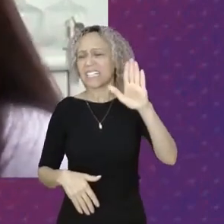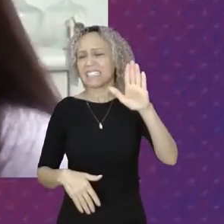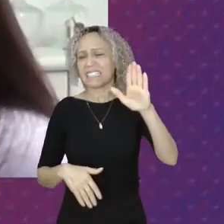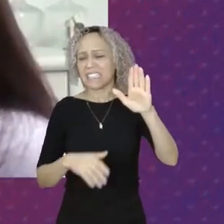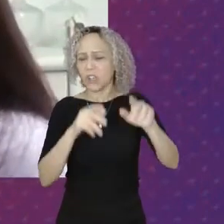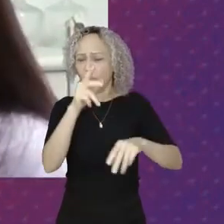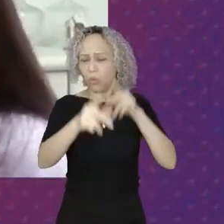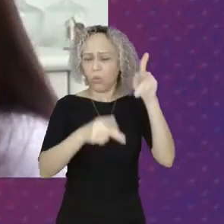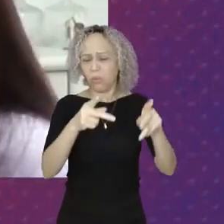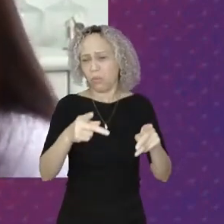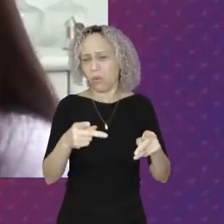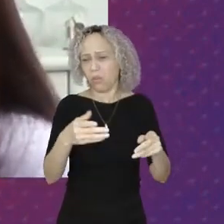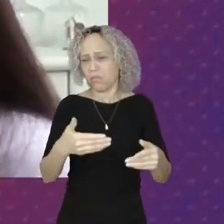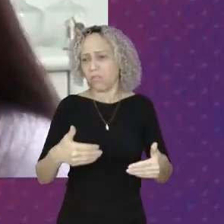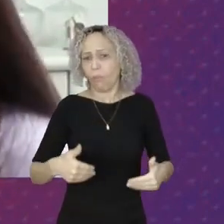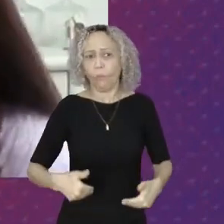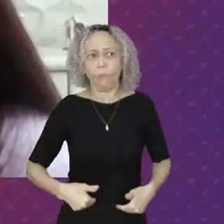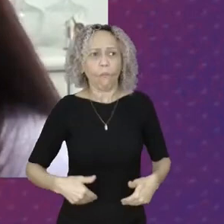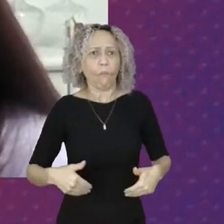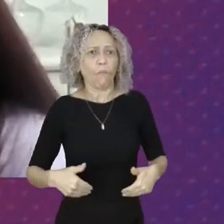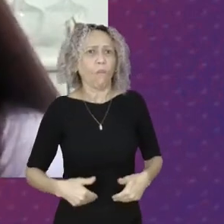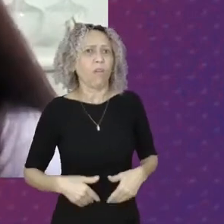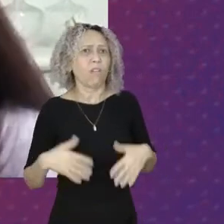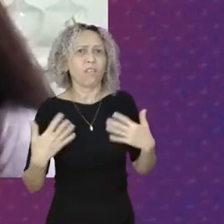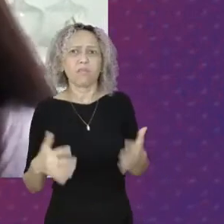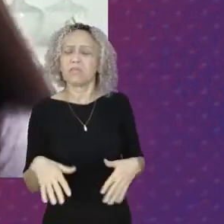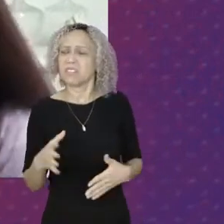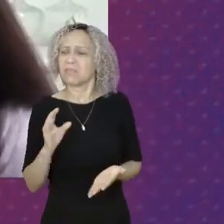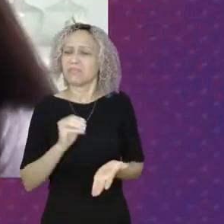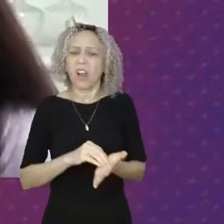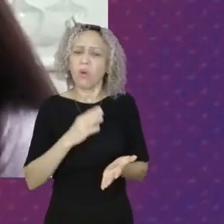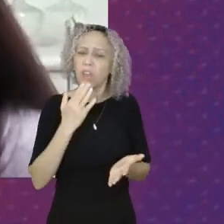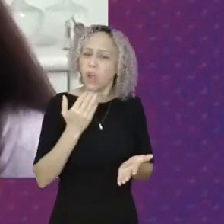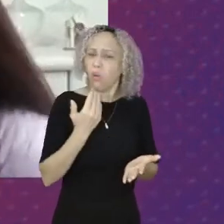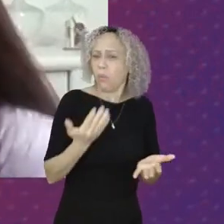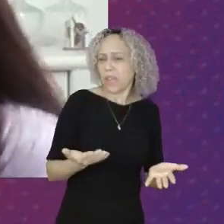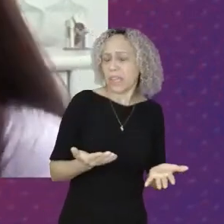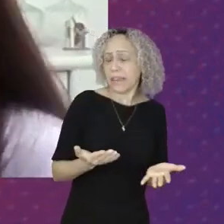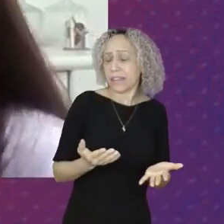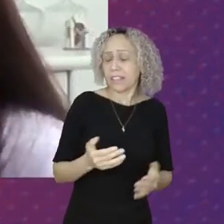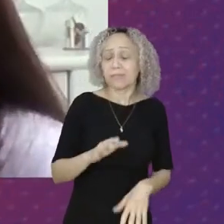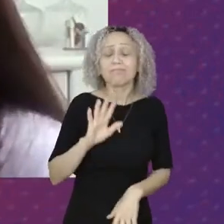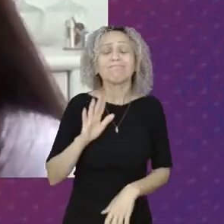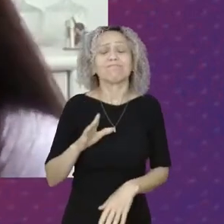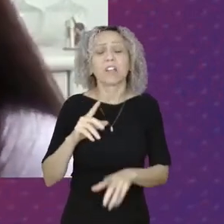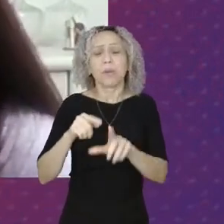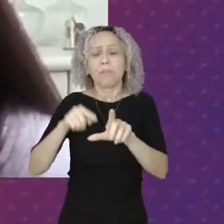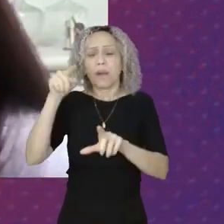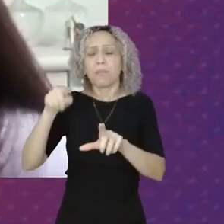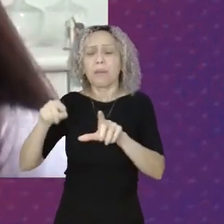Os dados Nos mostram Que nós temos Cerca de 33,1 milhões De pessoas Que passam Fome